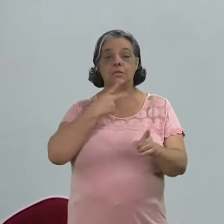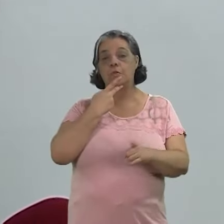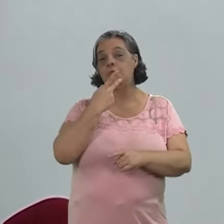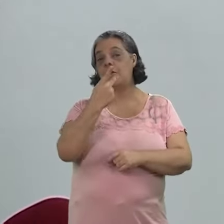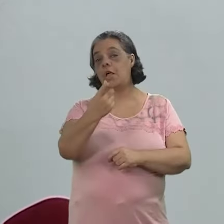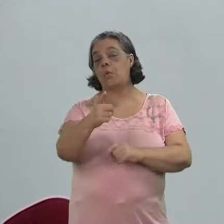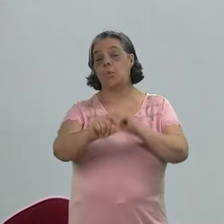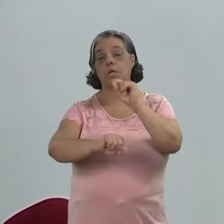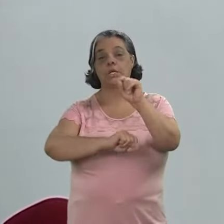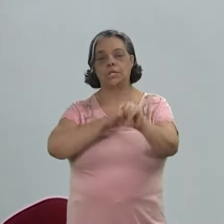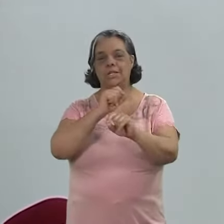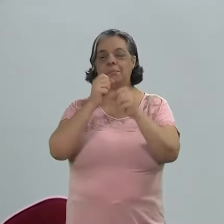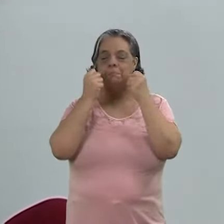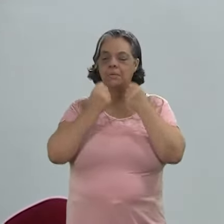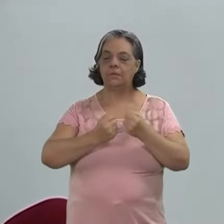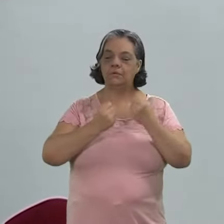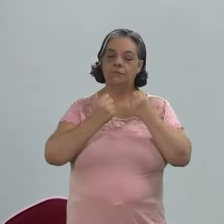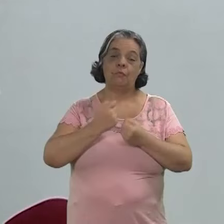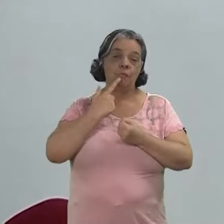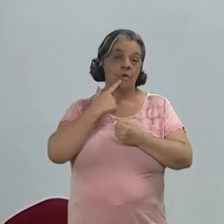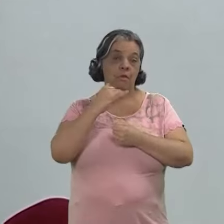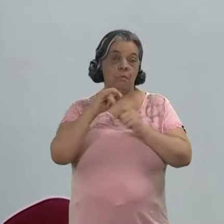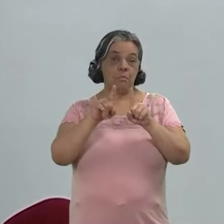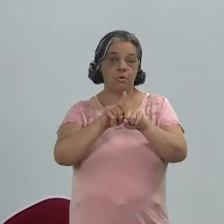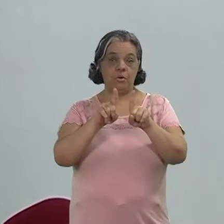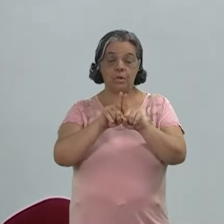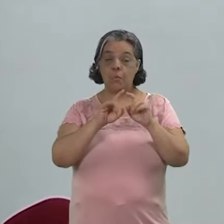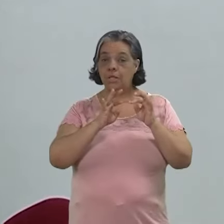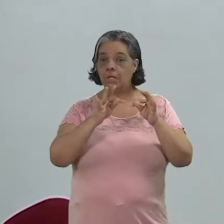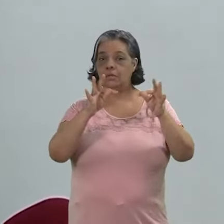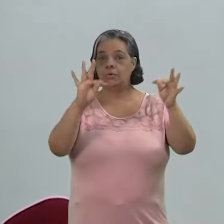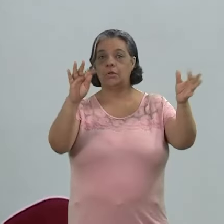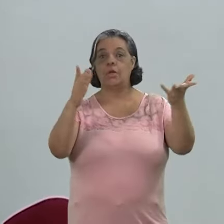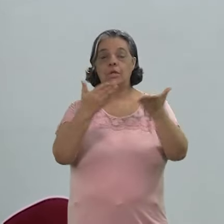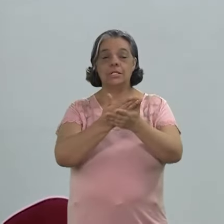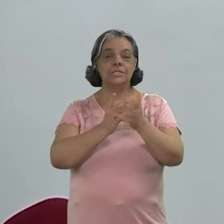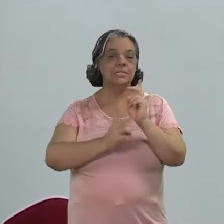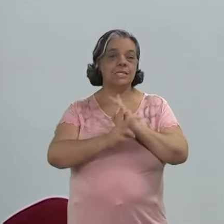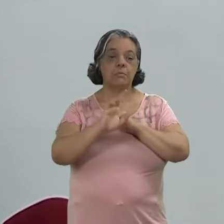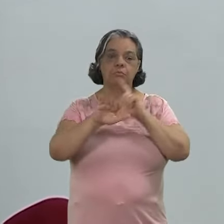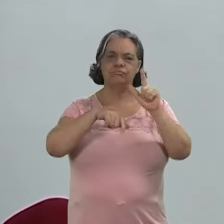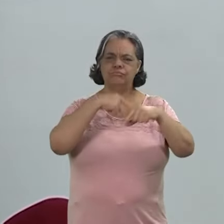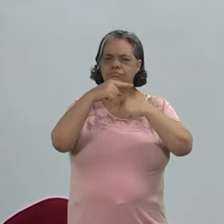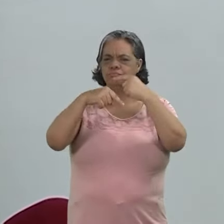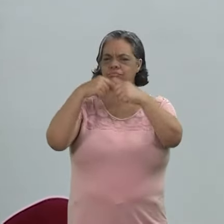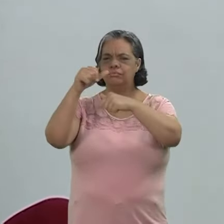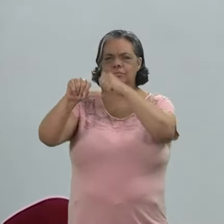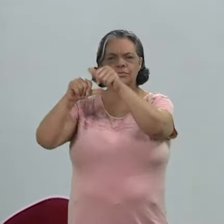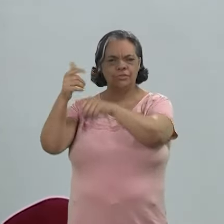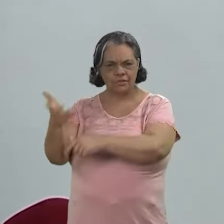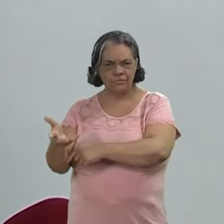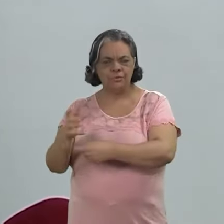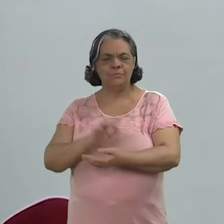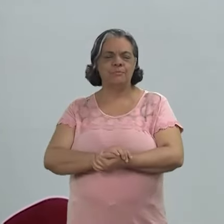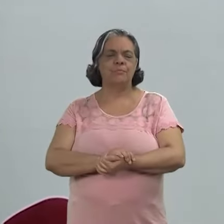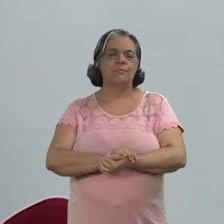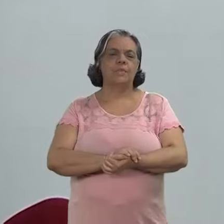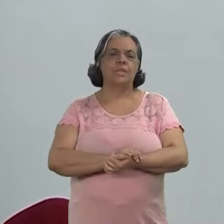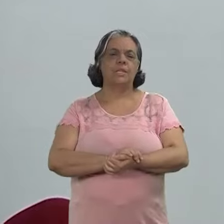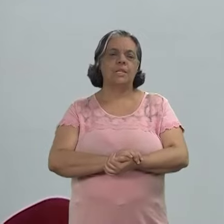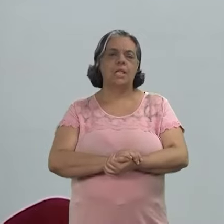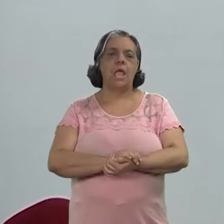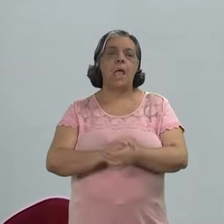digo isso com um peso porque é uma tecnologia que está sempre se reinventando e